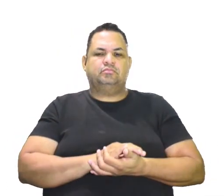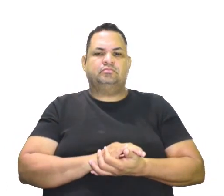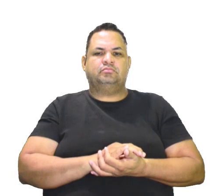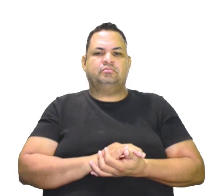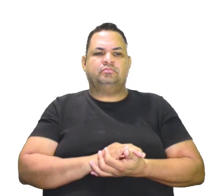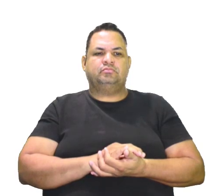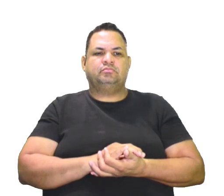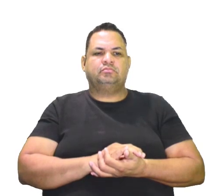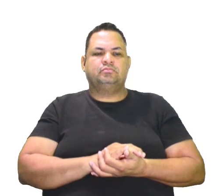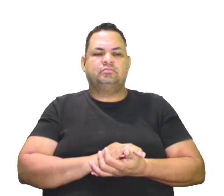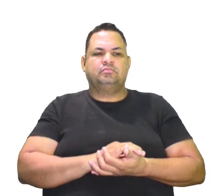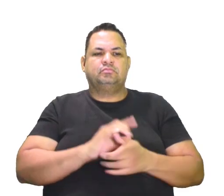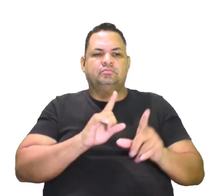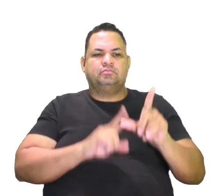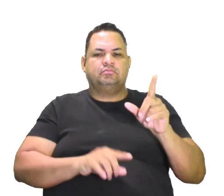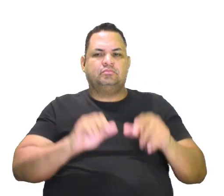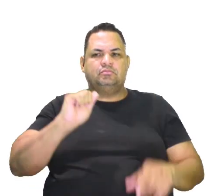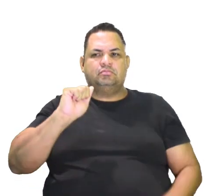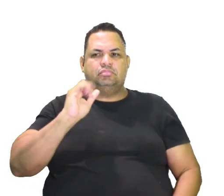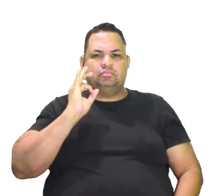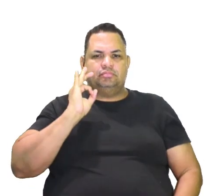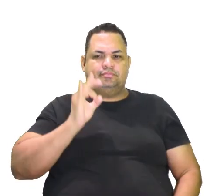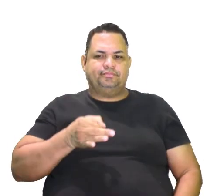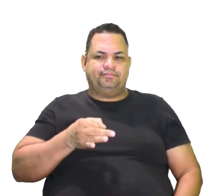logicamente, é essa letra A.